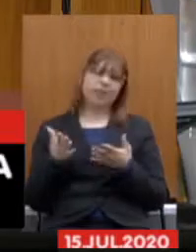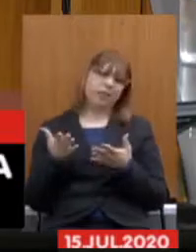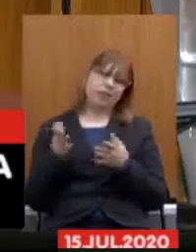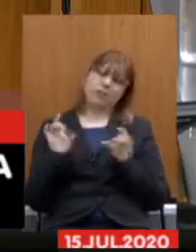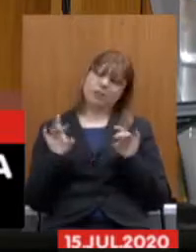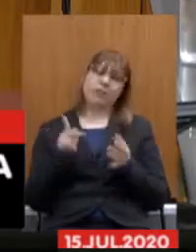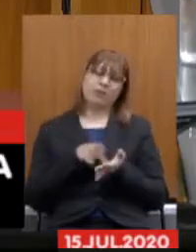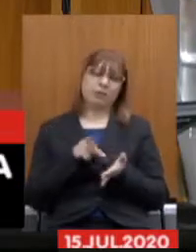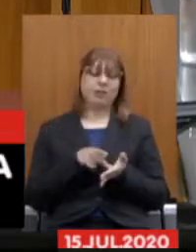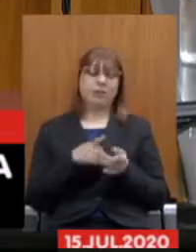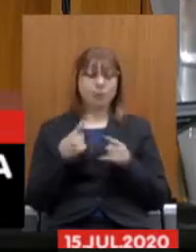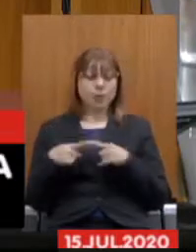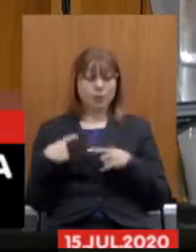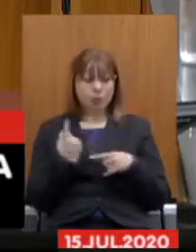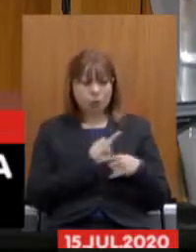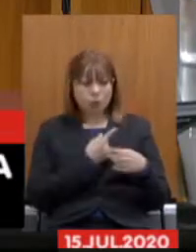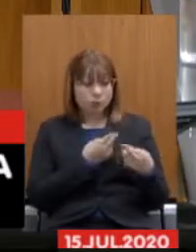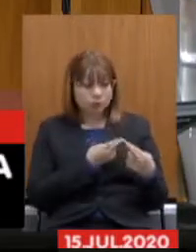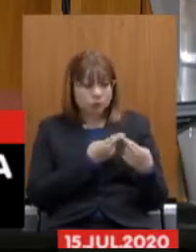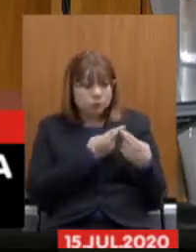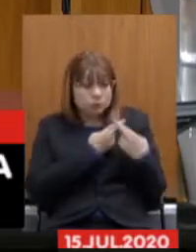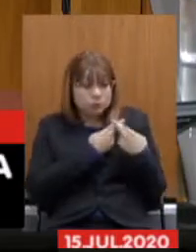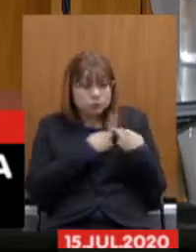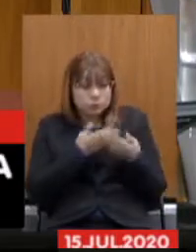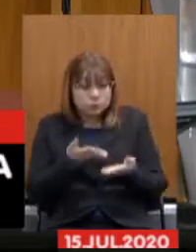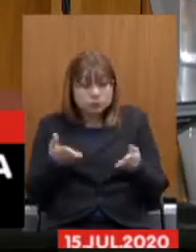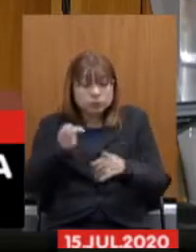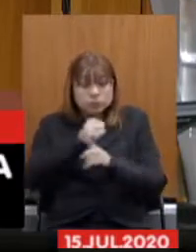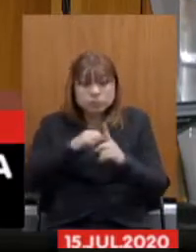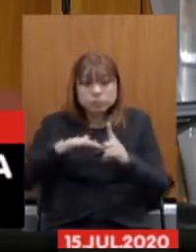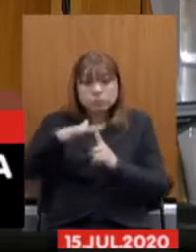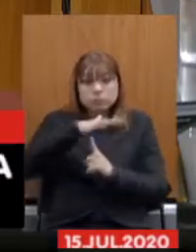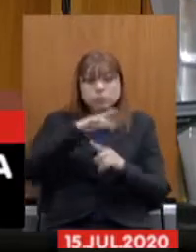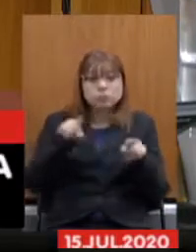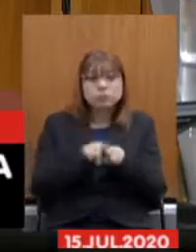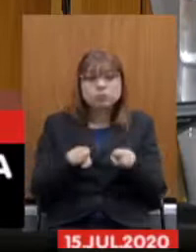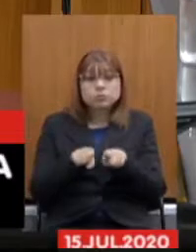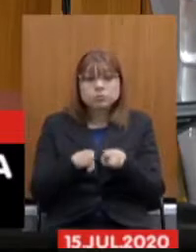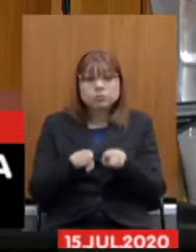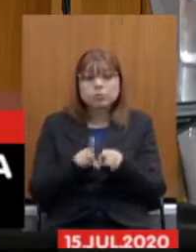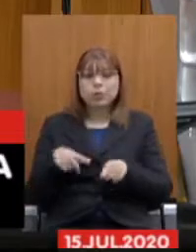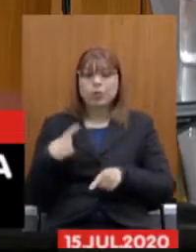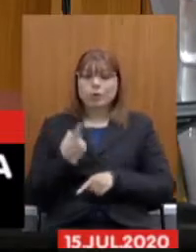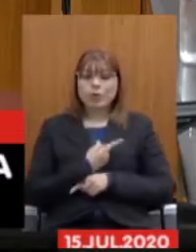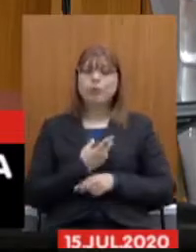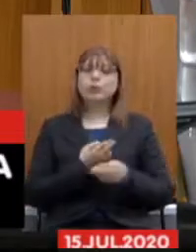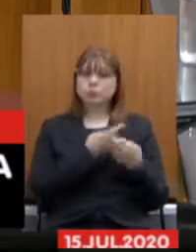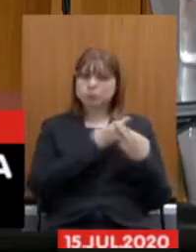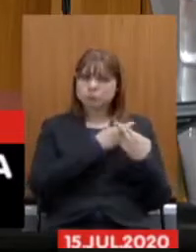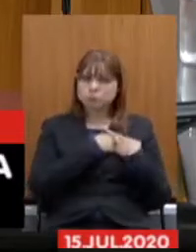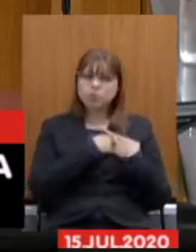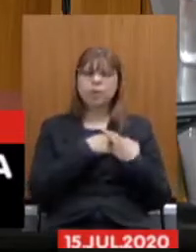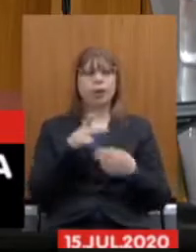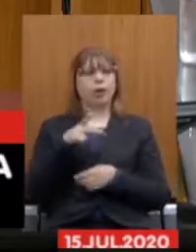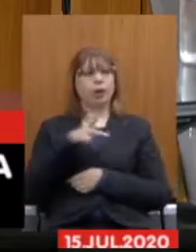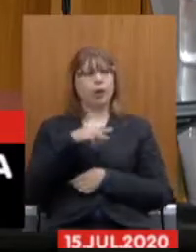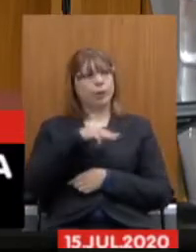responsabilidade perante a sociedade e perante a todos os órgãos de controle ministério público